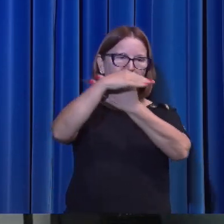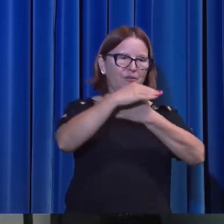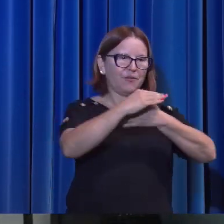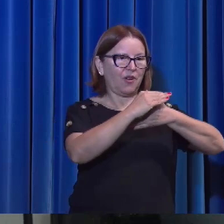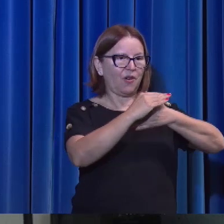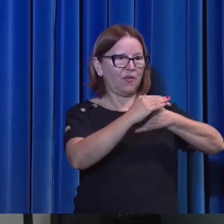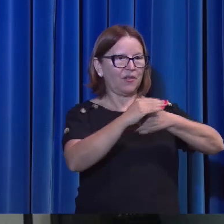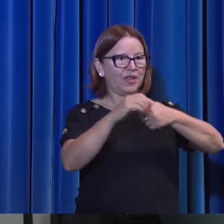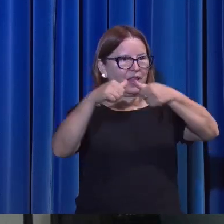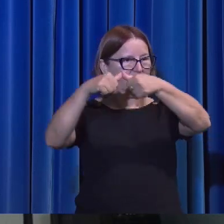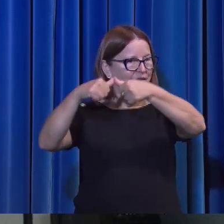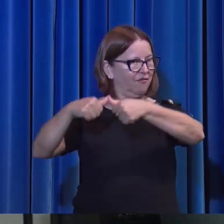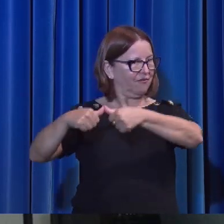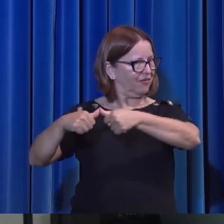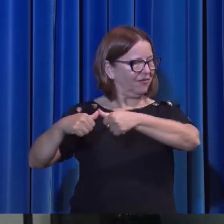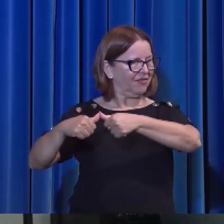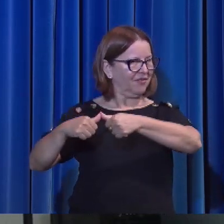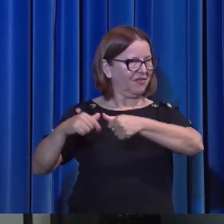nós.